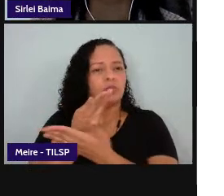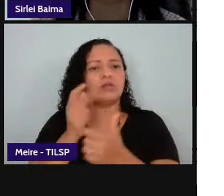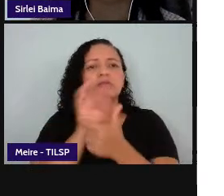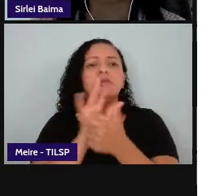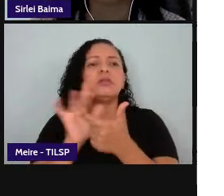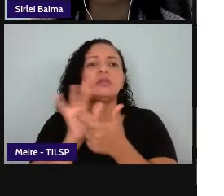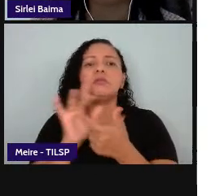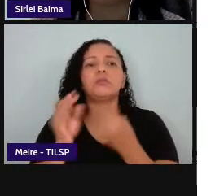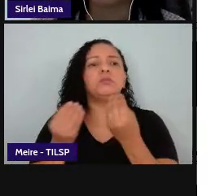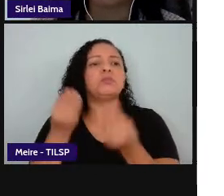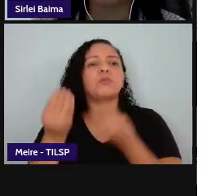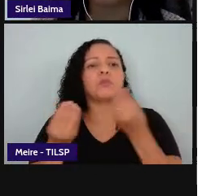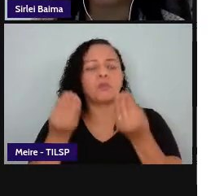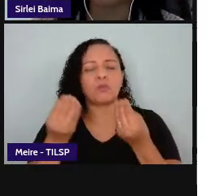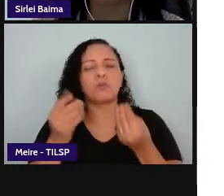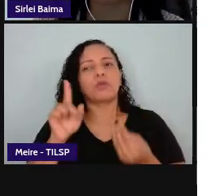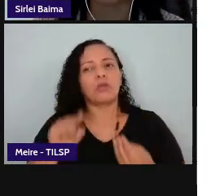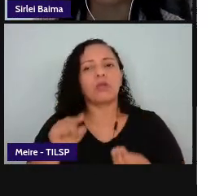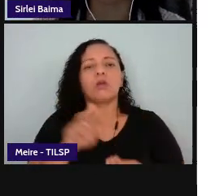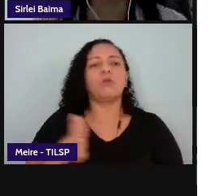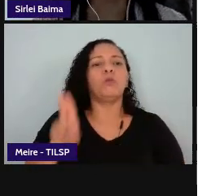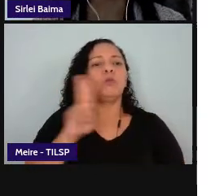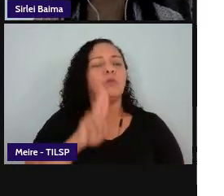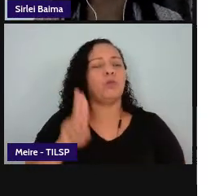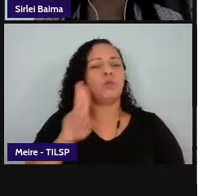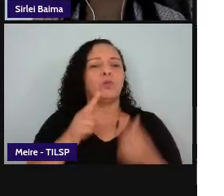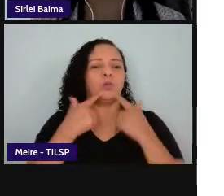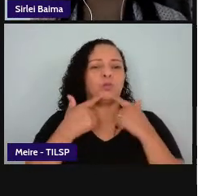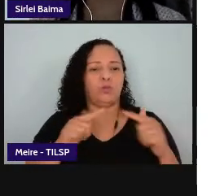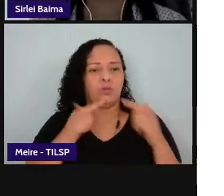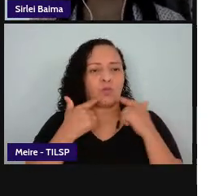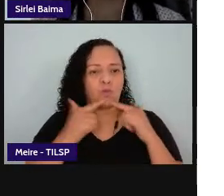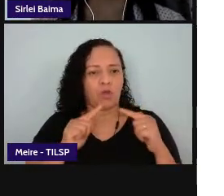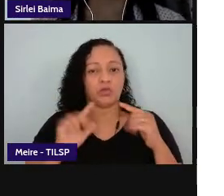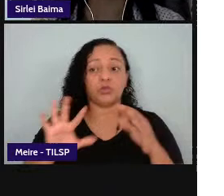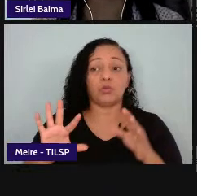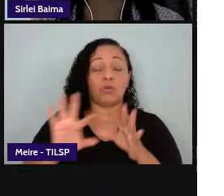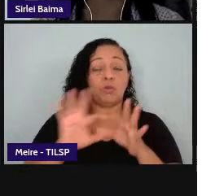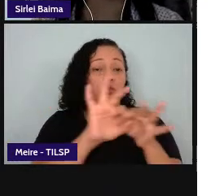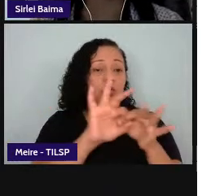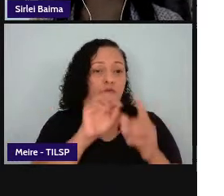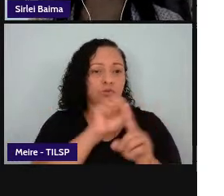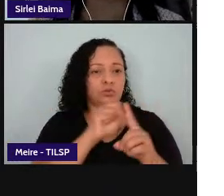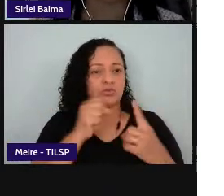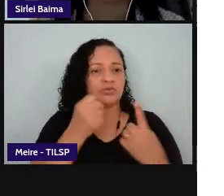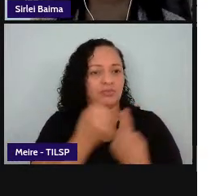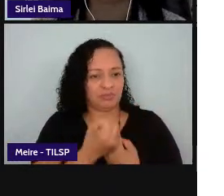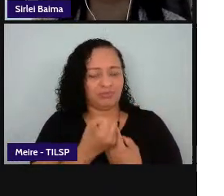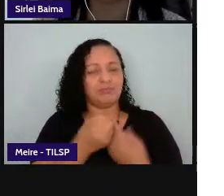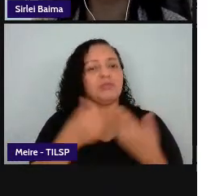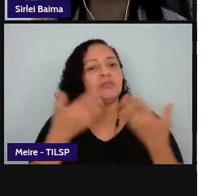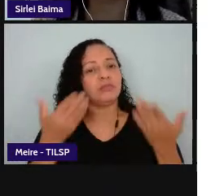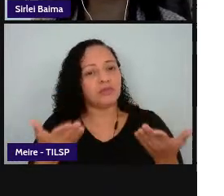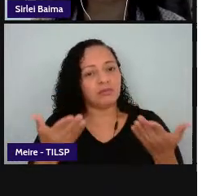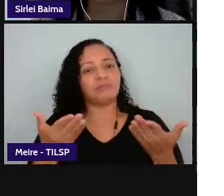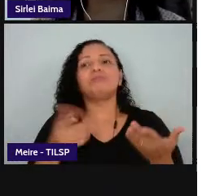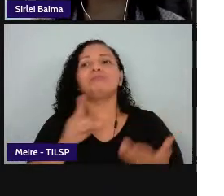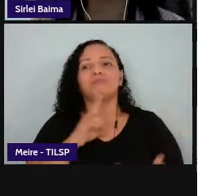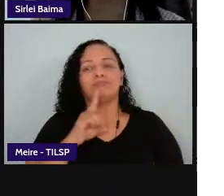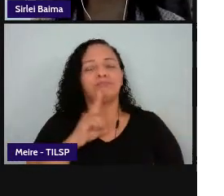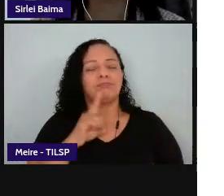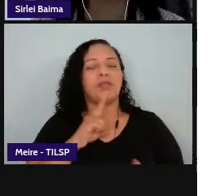uso da leitura e da escrita em comunidades e contextos sociais e lá nessas situações há práticas de letramento então